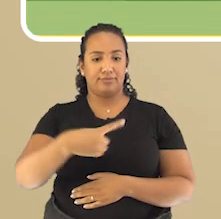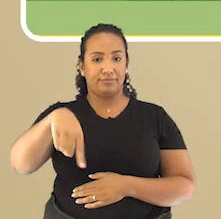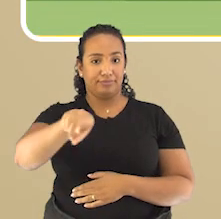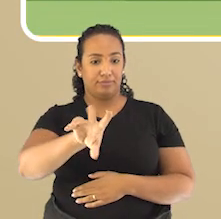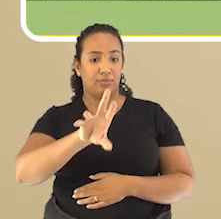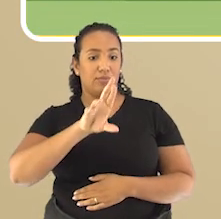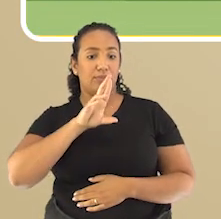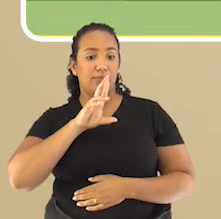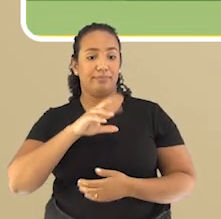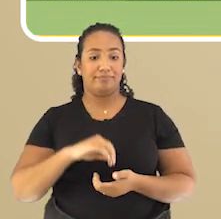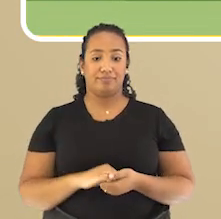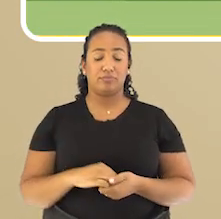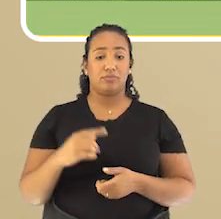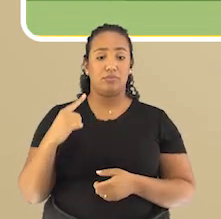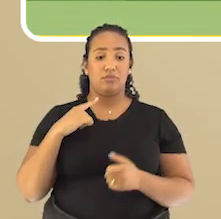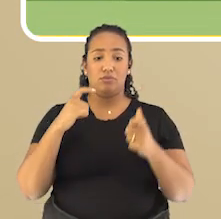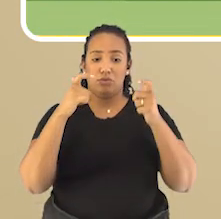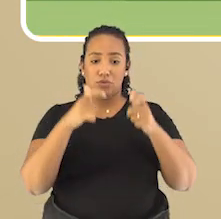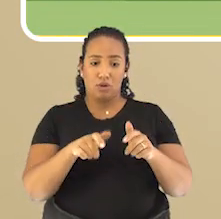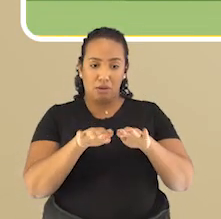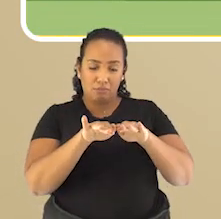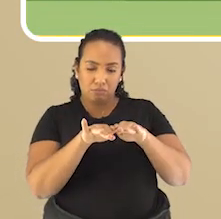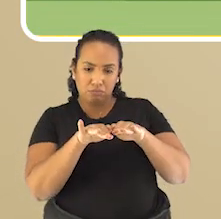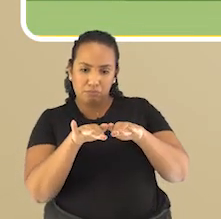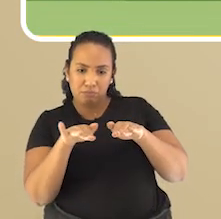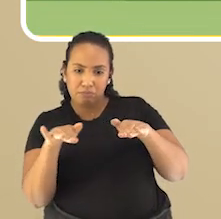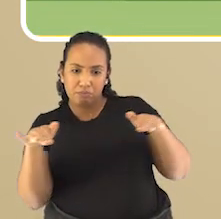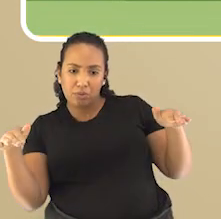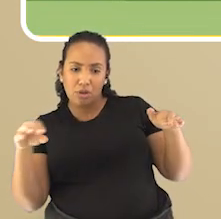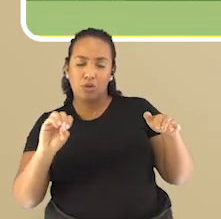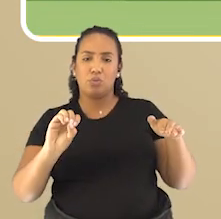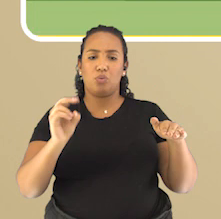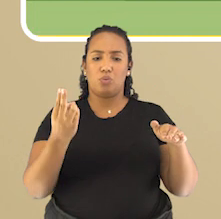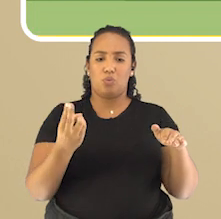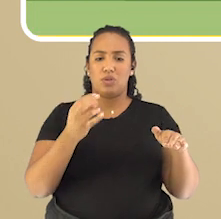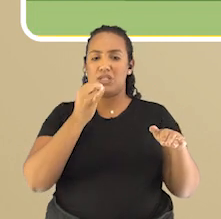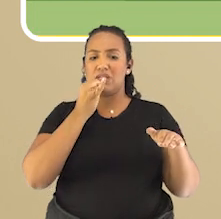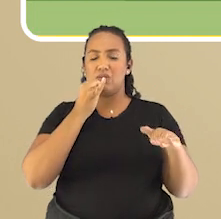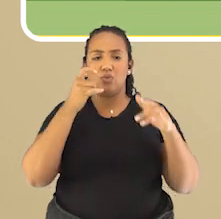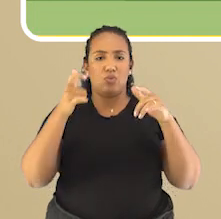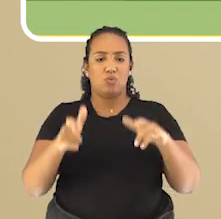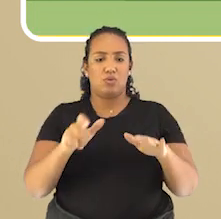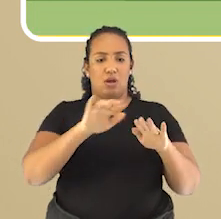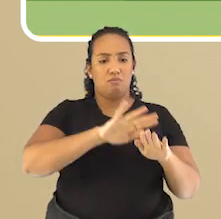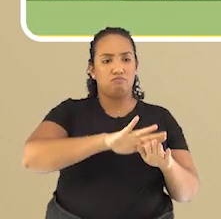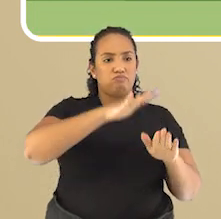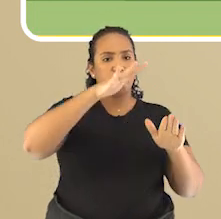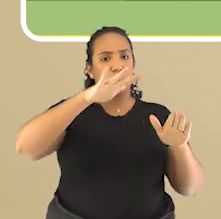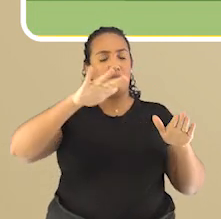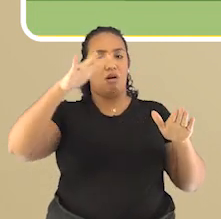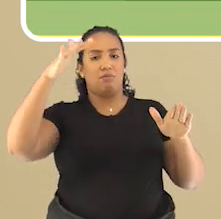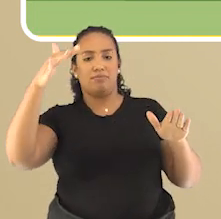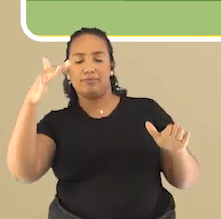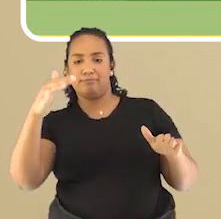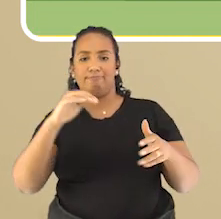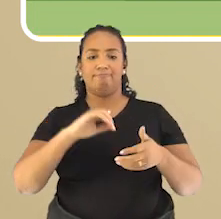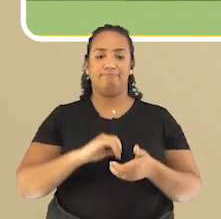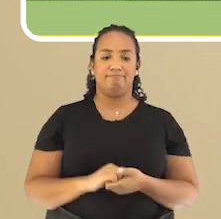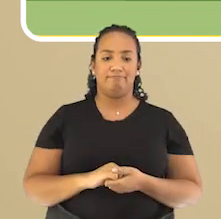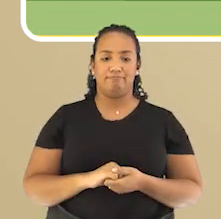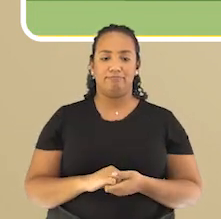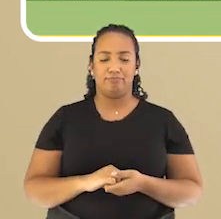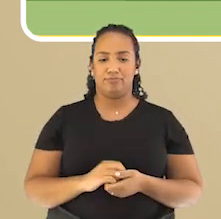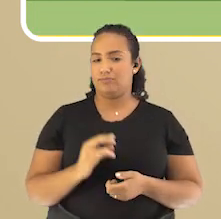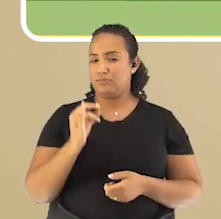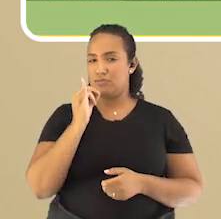Nele há mais lugares planos, retos, ou há mais lugares altos, assim, com morros. E a escola